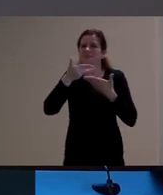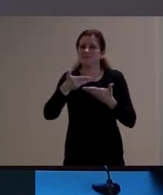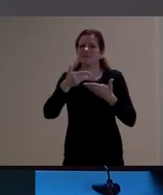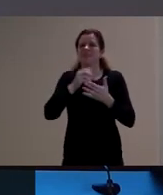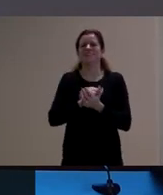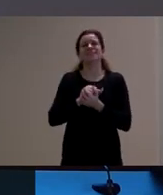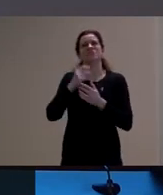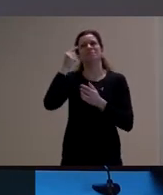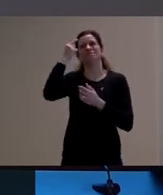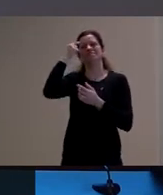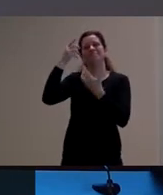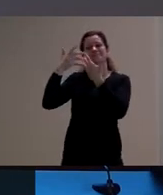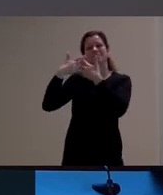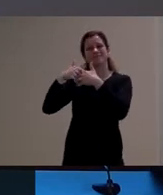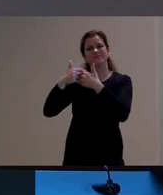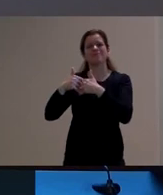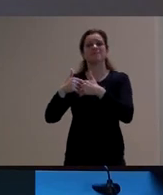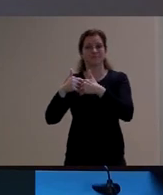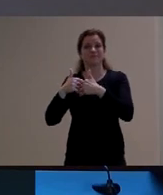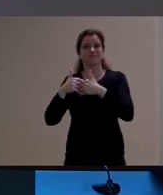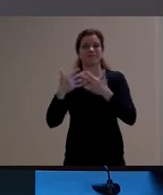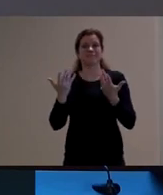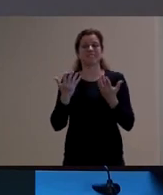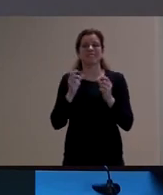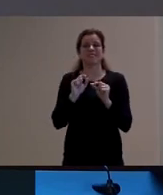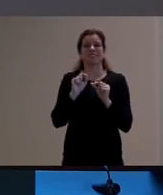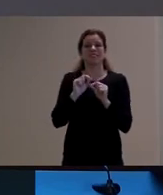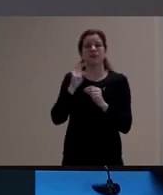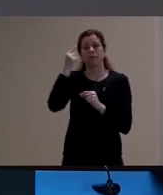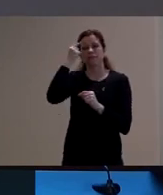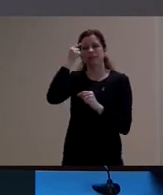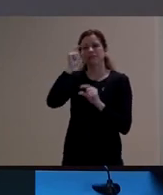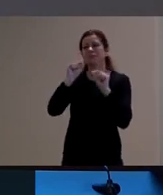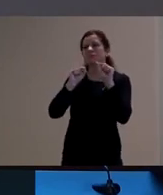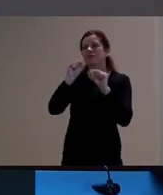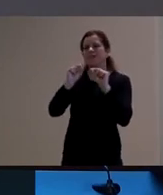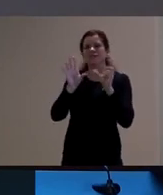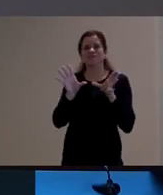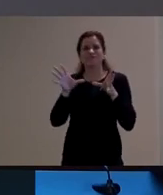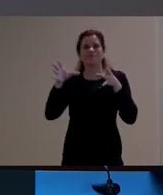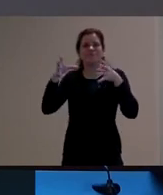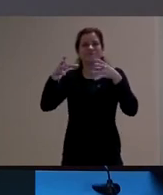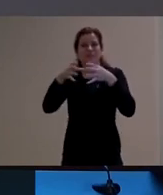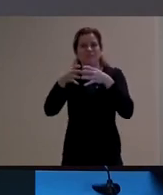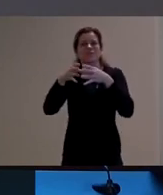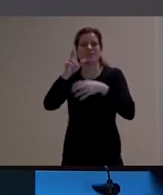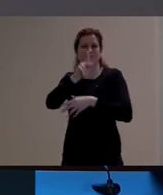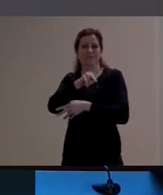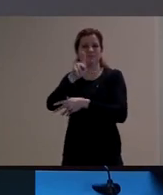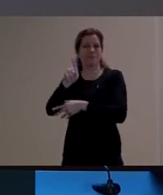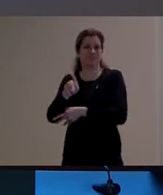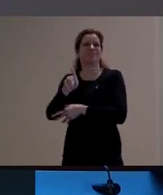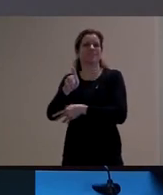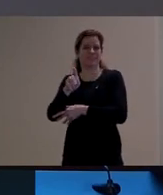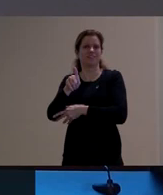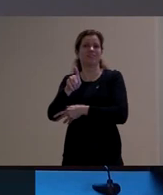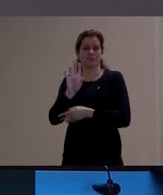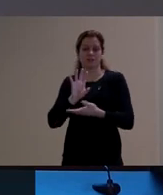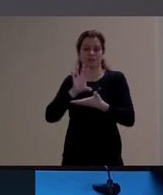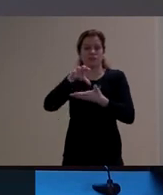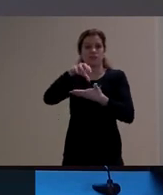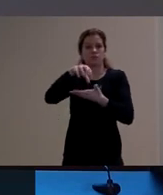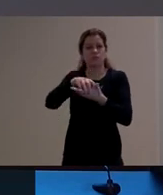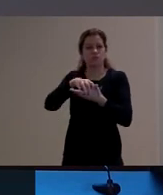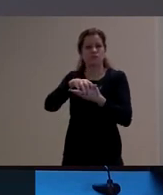até um certo ponto gestadas em um coletivo, um coletivo de professoras do Núcleo de Desenvolvimento